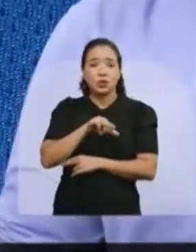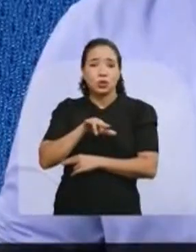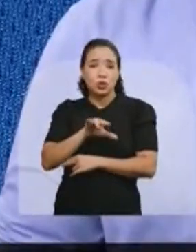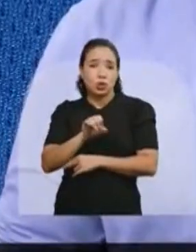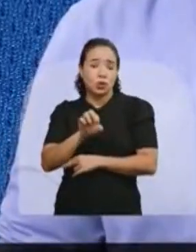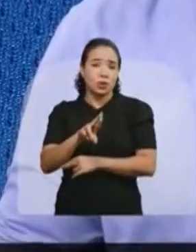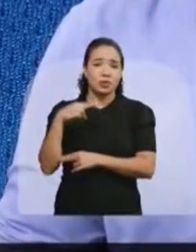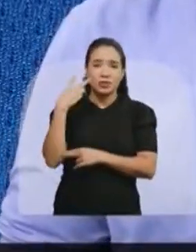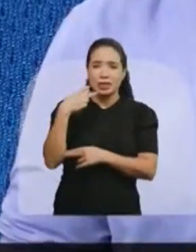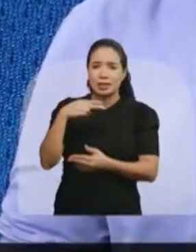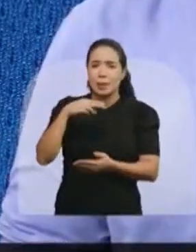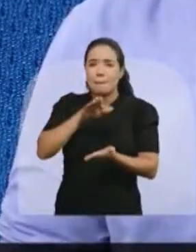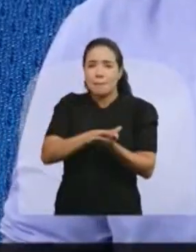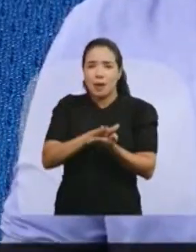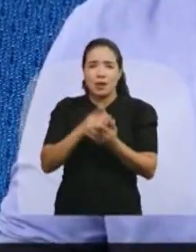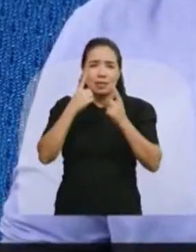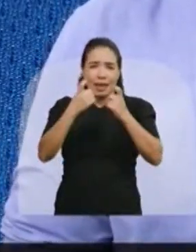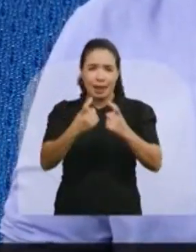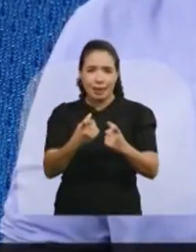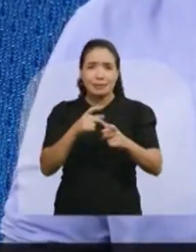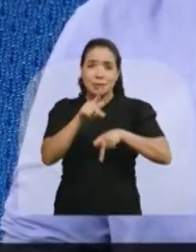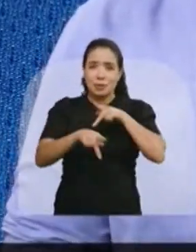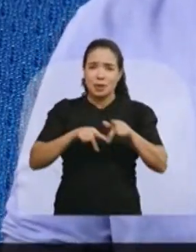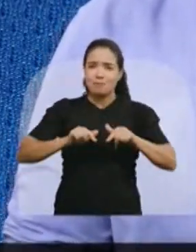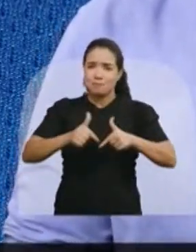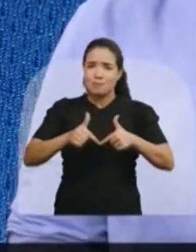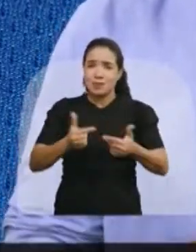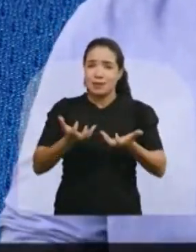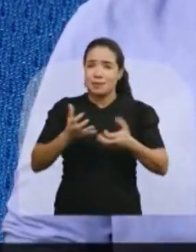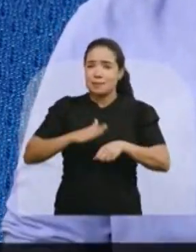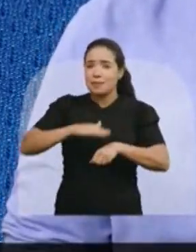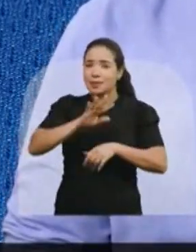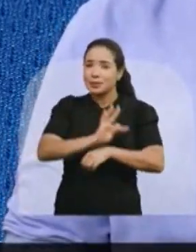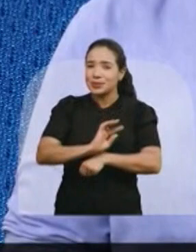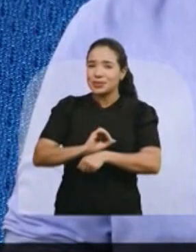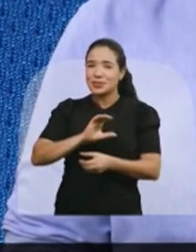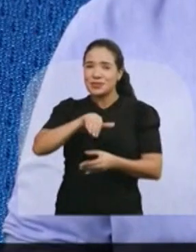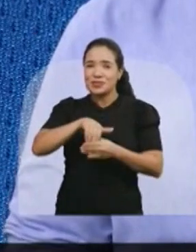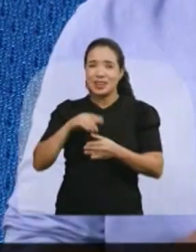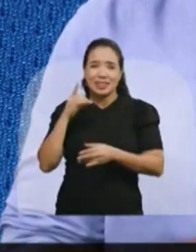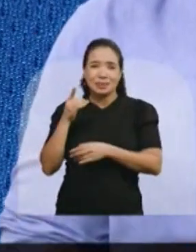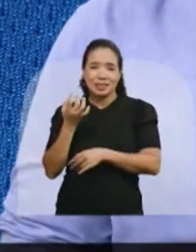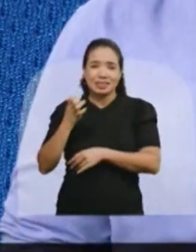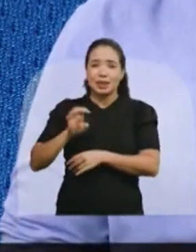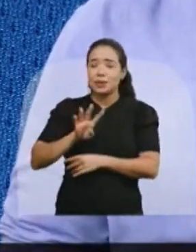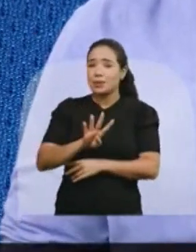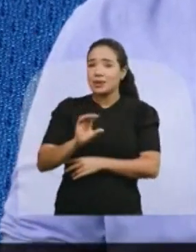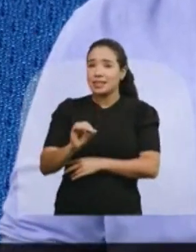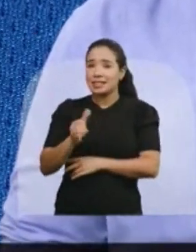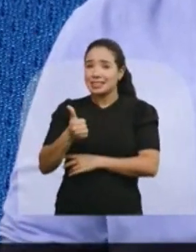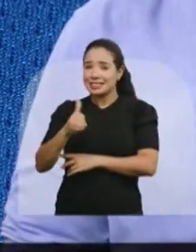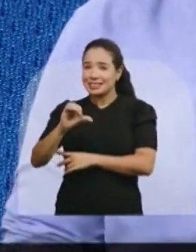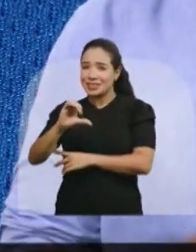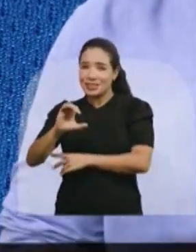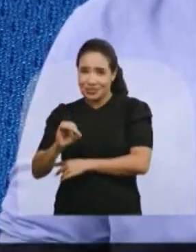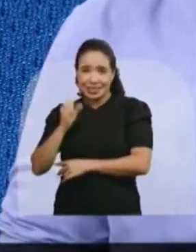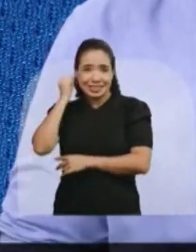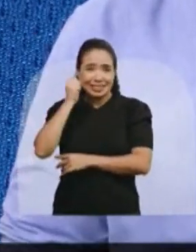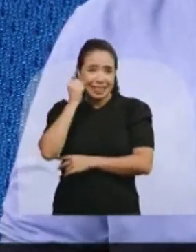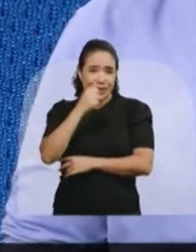Sou Júnior Brasão, estou vereador em Palmas e defendo os interesses do nosso povo. Quero fazer mais pelo Tocantins. Vote deputado estadual, Júnior Brasão,